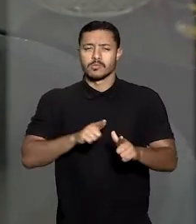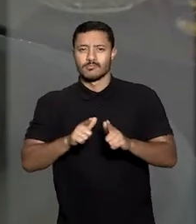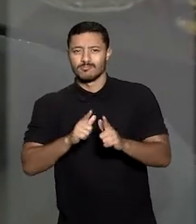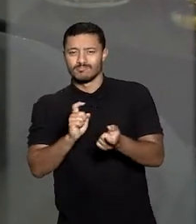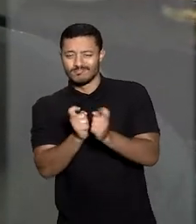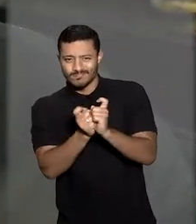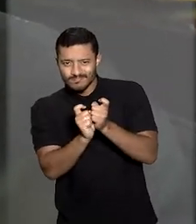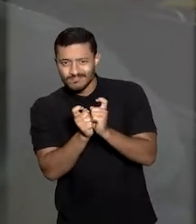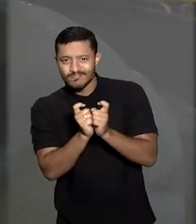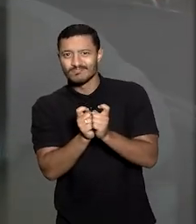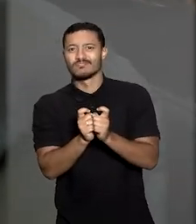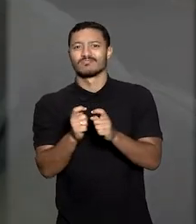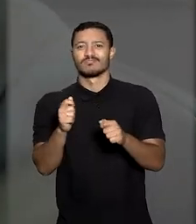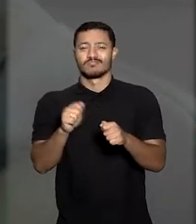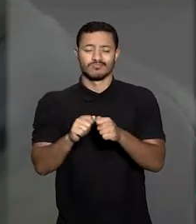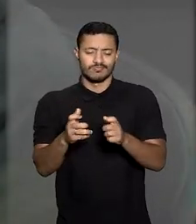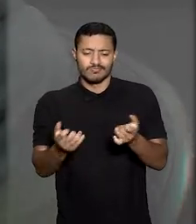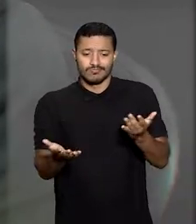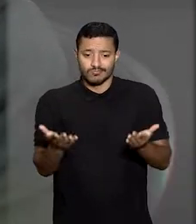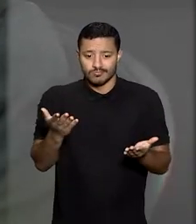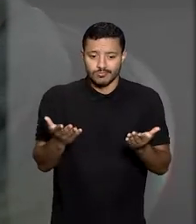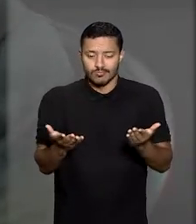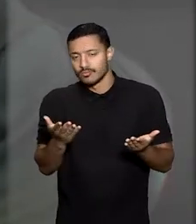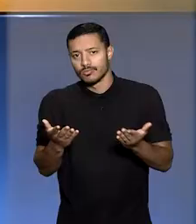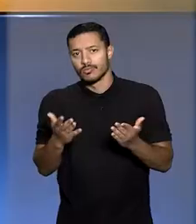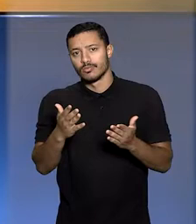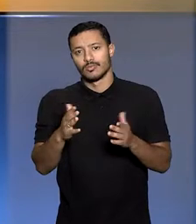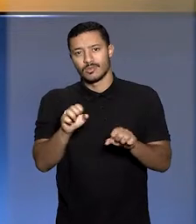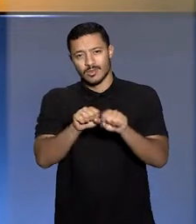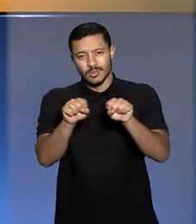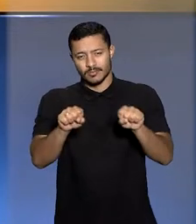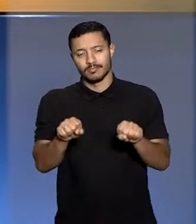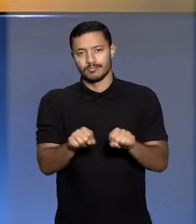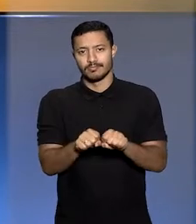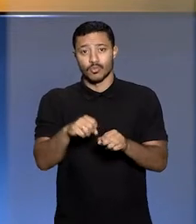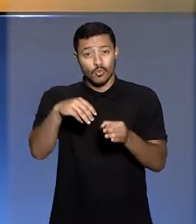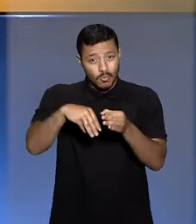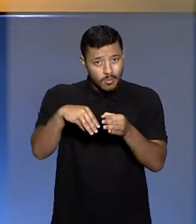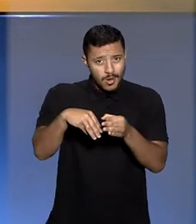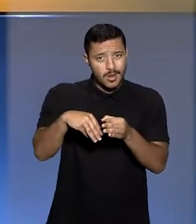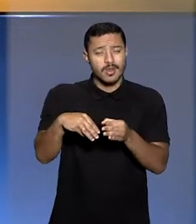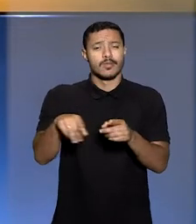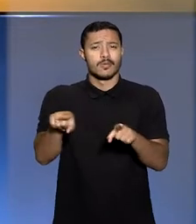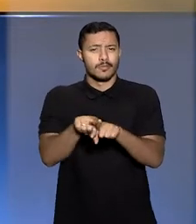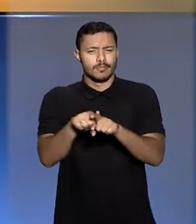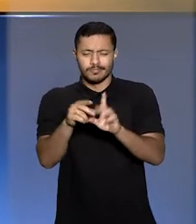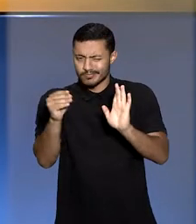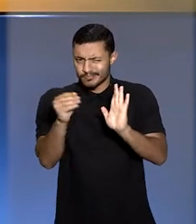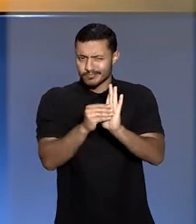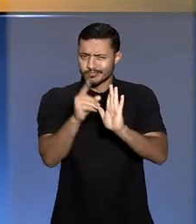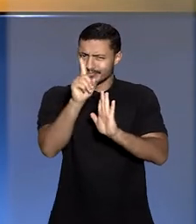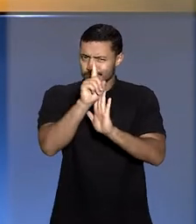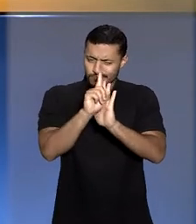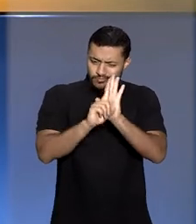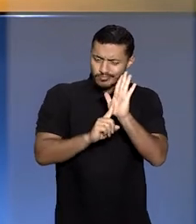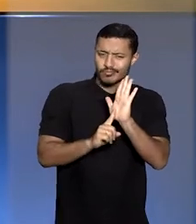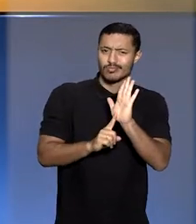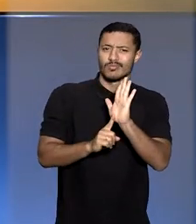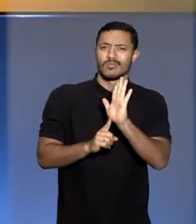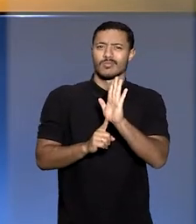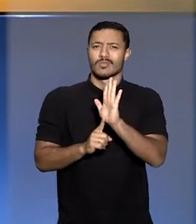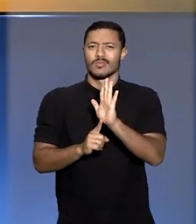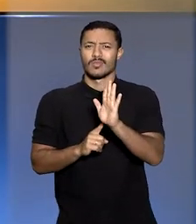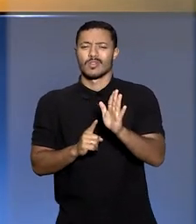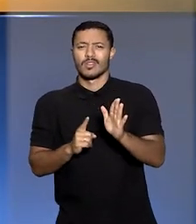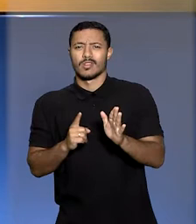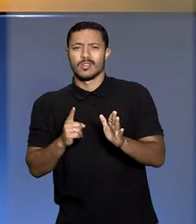e de provocar desequilíbrio sistêmico no setor. O ministro Humberto Martins também manteve a declaração de caducidade